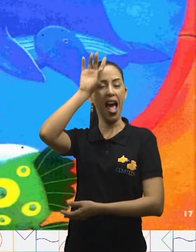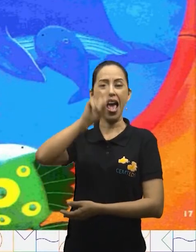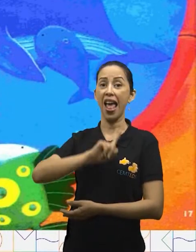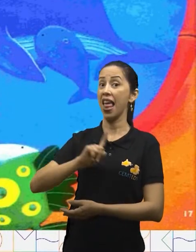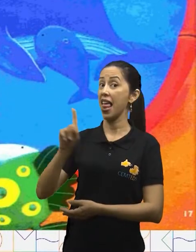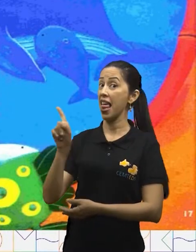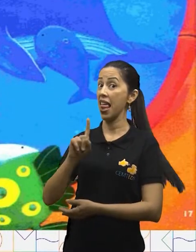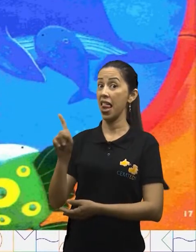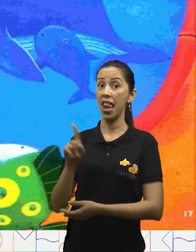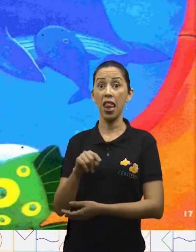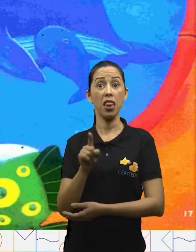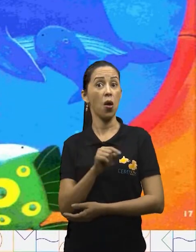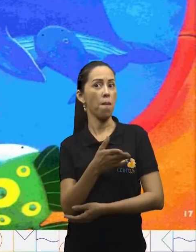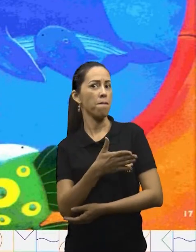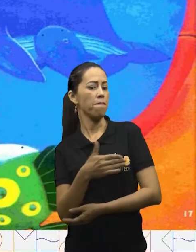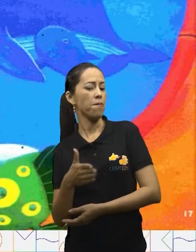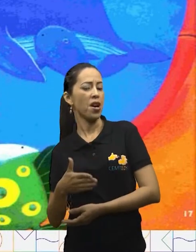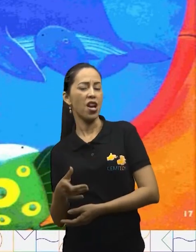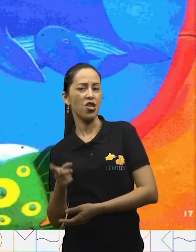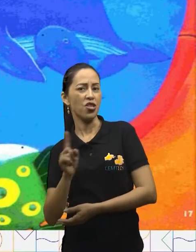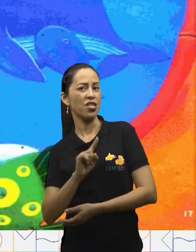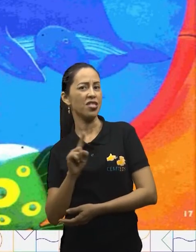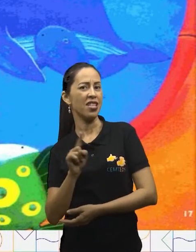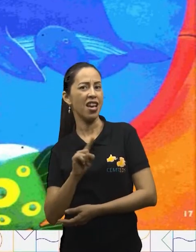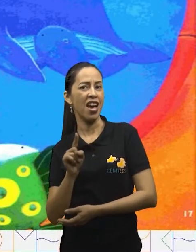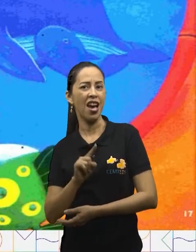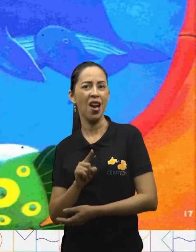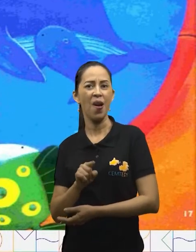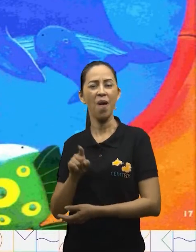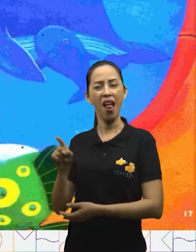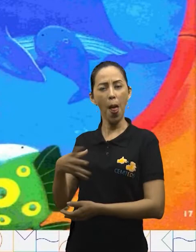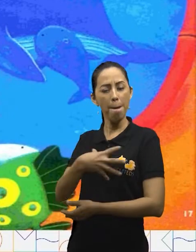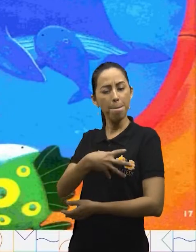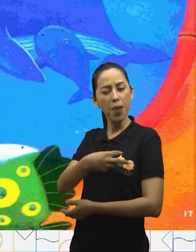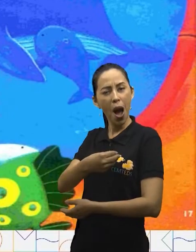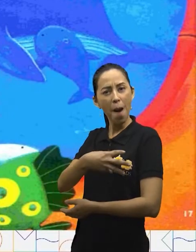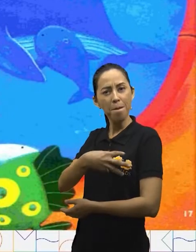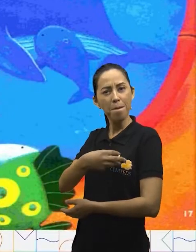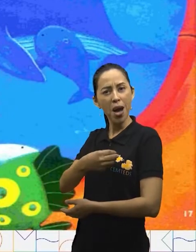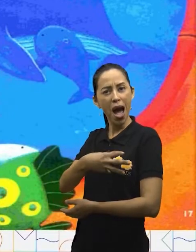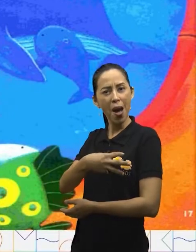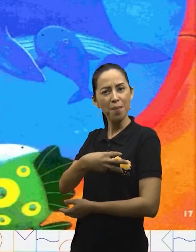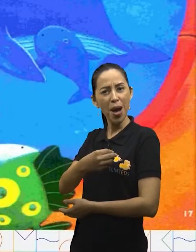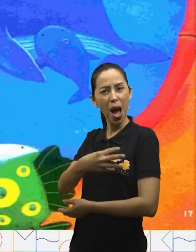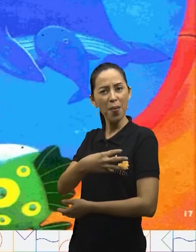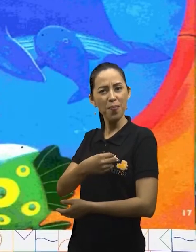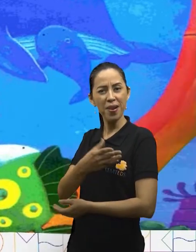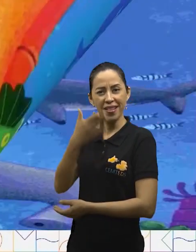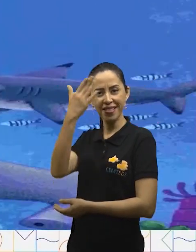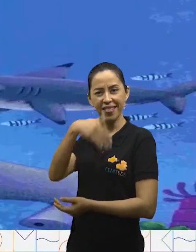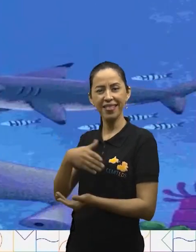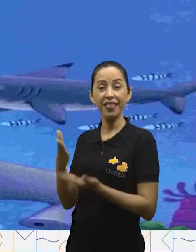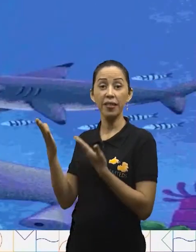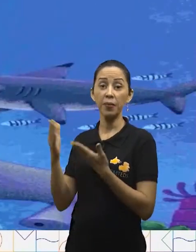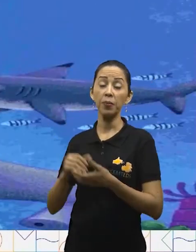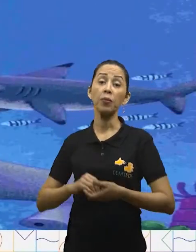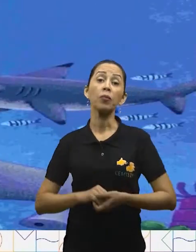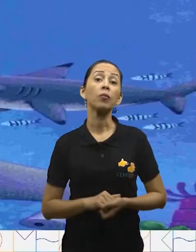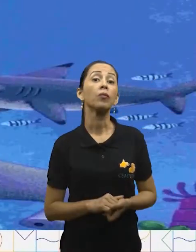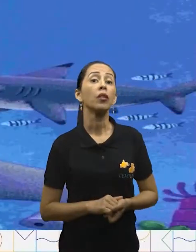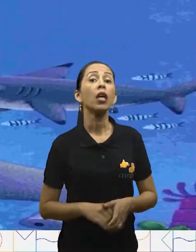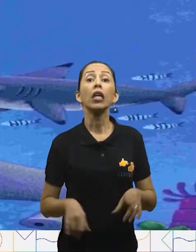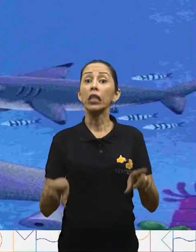família, aparentadas com o homem. Por isso, dão de mamar aos filhotes. E